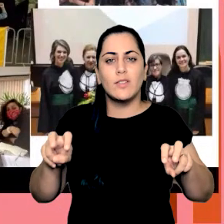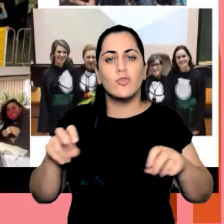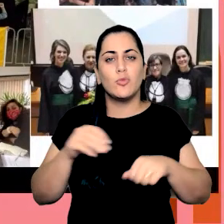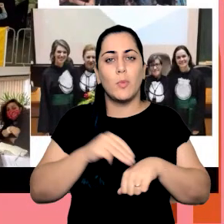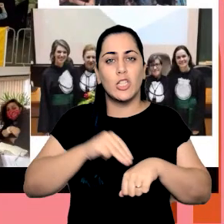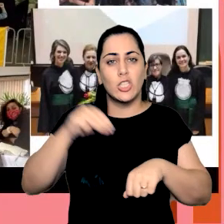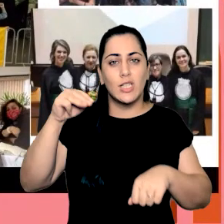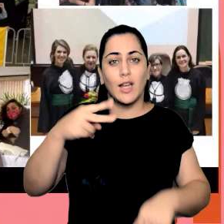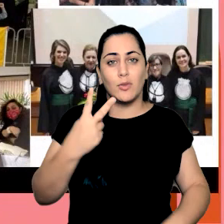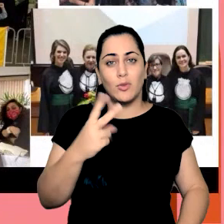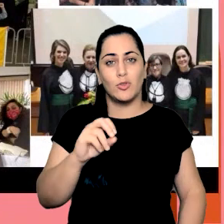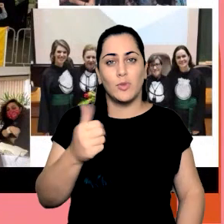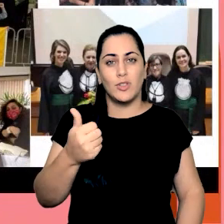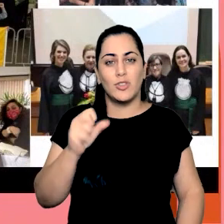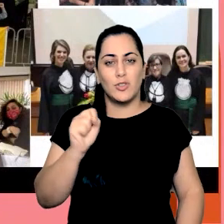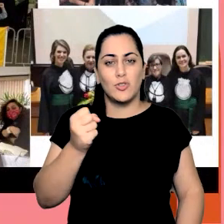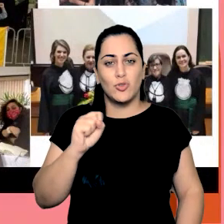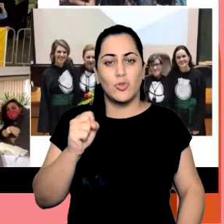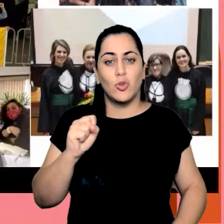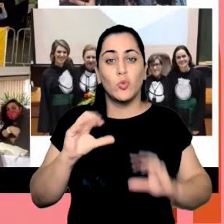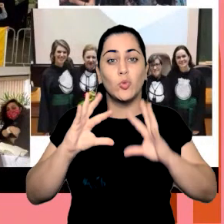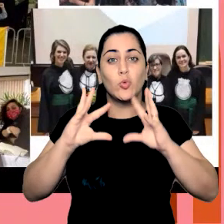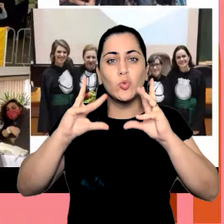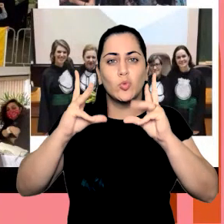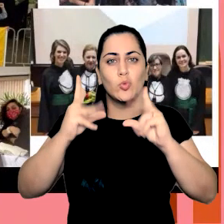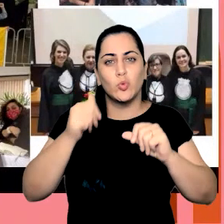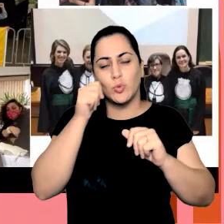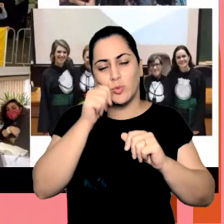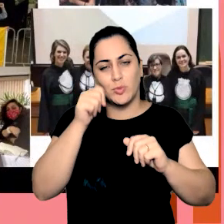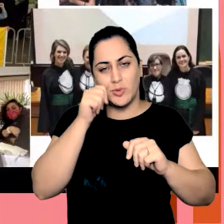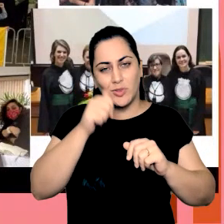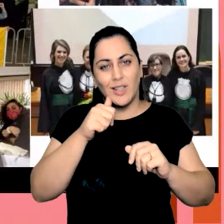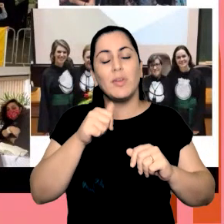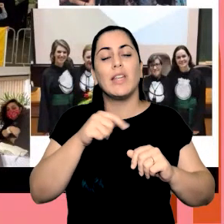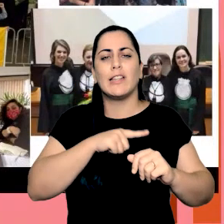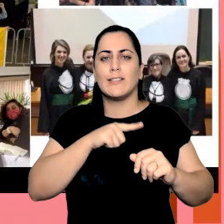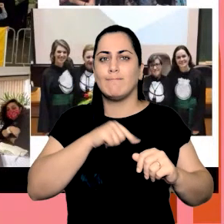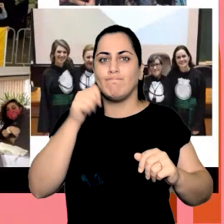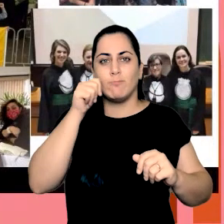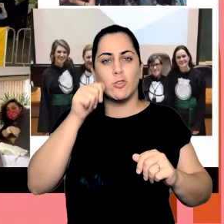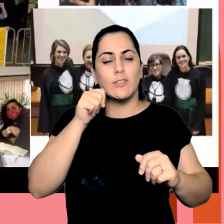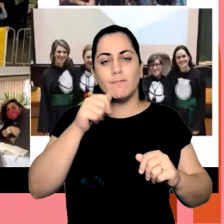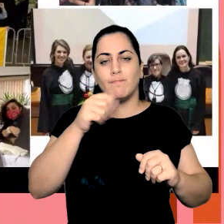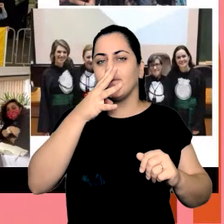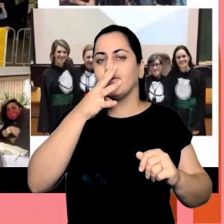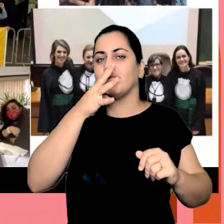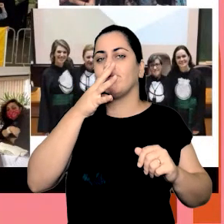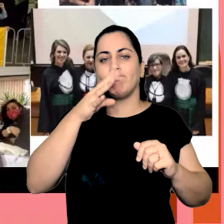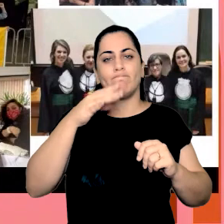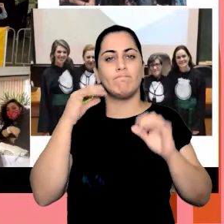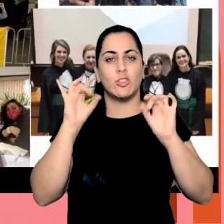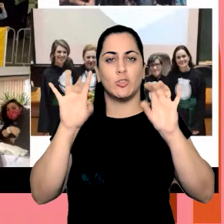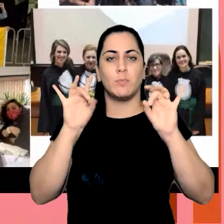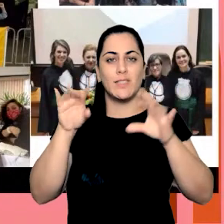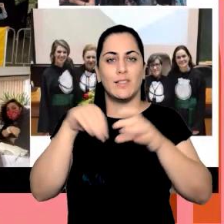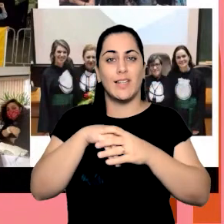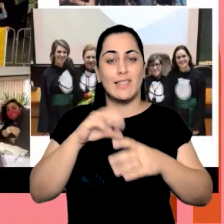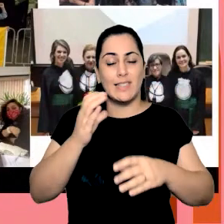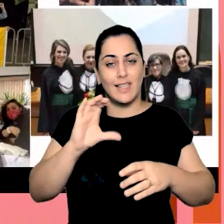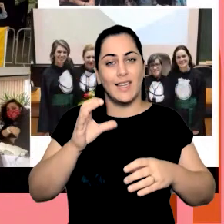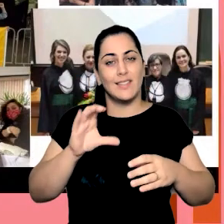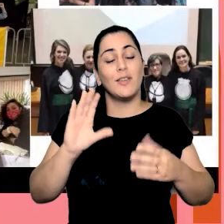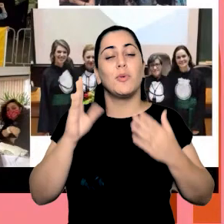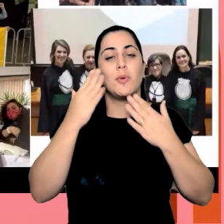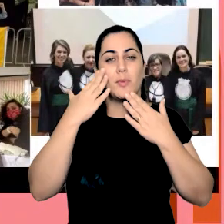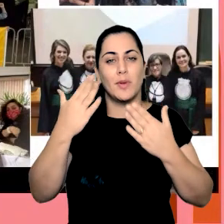mestrado em 2018, 100% feminina, porque sim, temos mulheres incríveis na ciência, e quero agradecer também